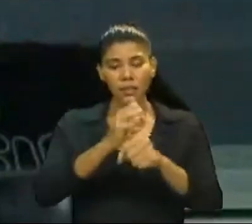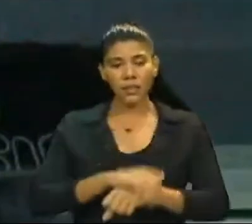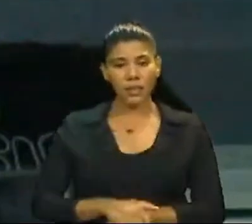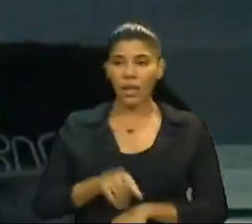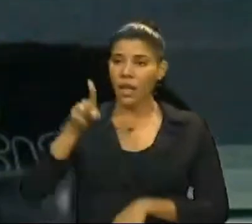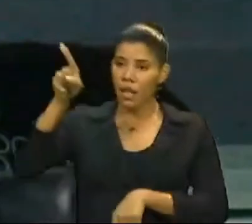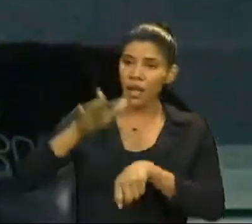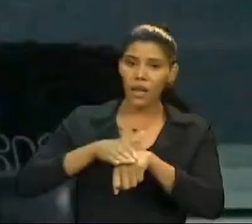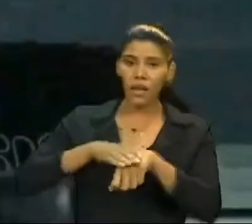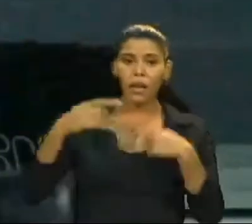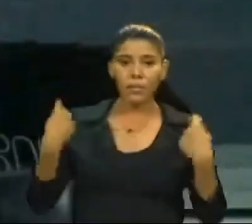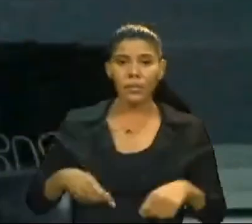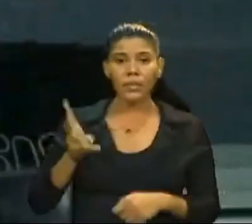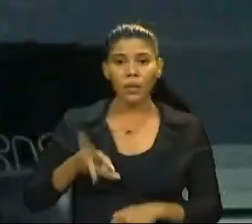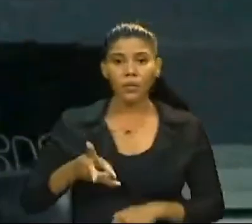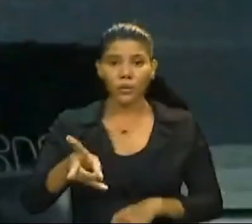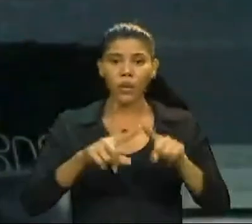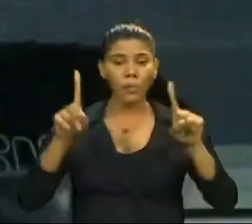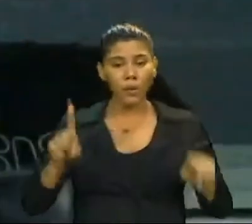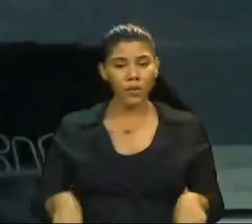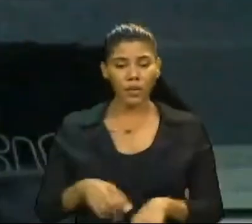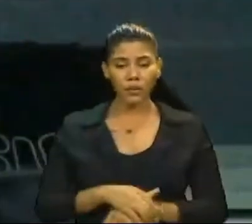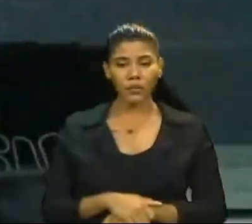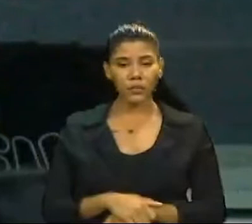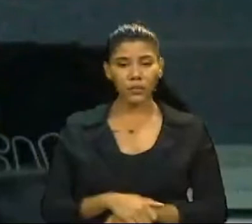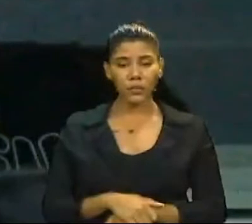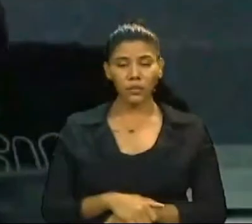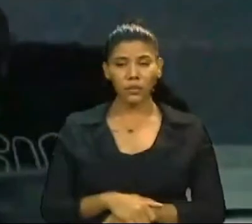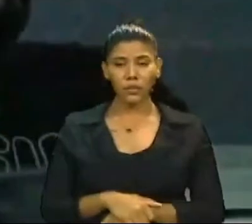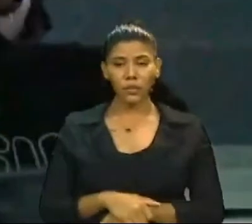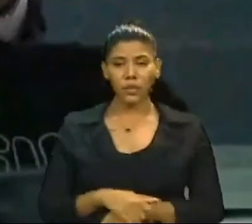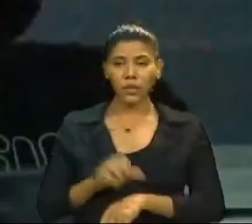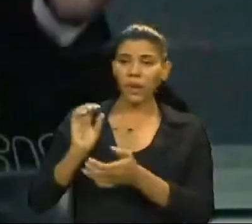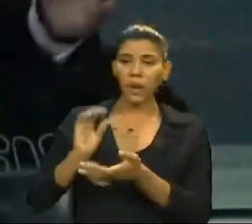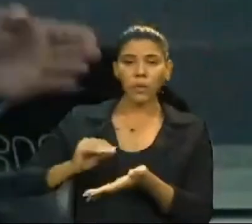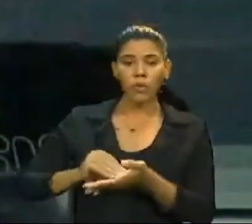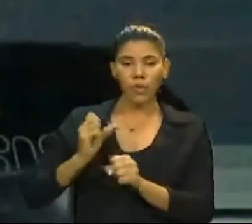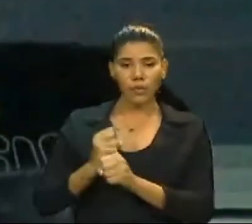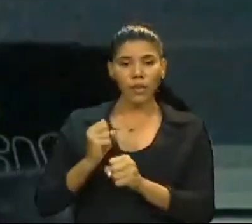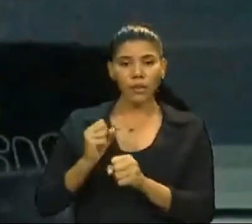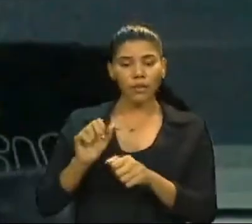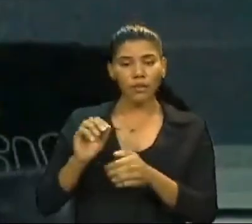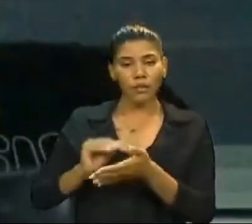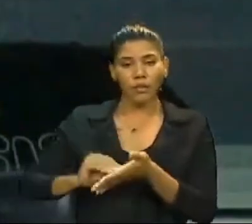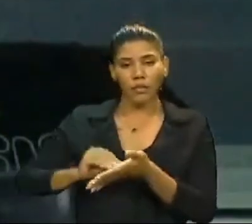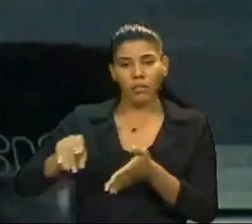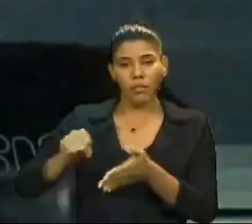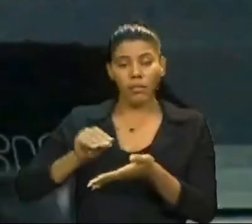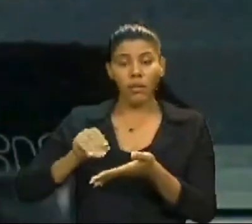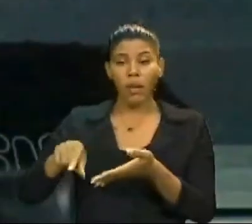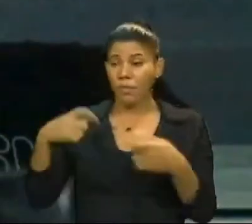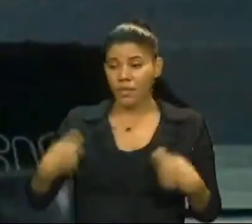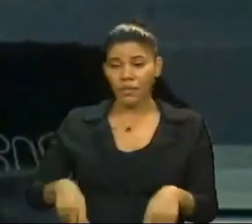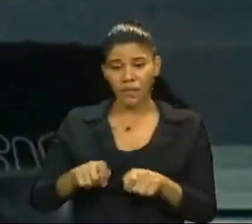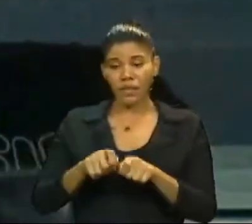Ele é que tem que dar continuidade aos projetos que ficaram por fazer de gestões passadas. É ele que tem que fazer. Ele